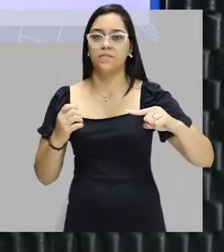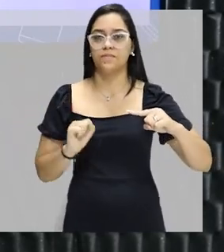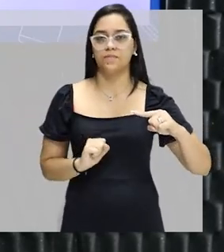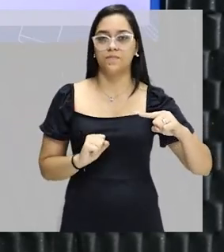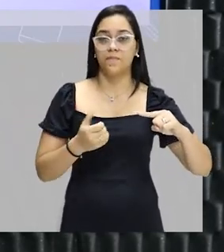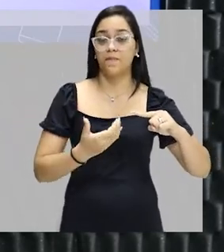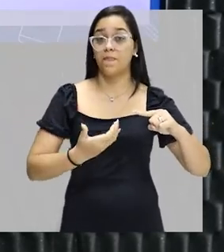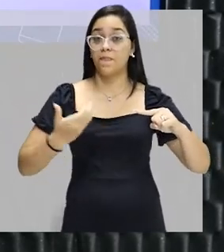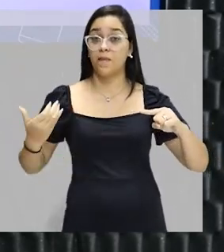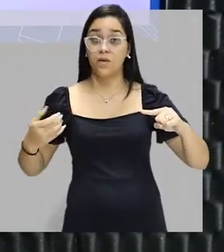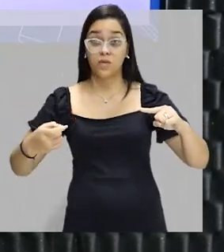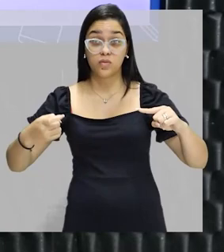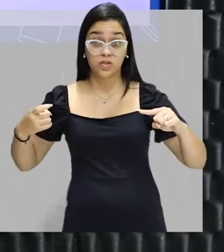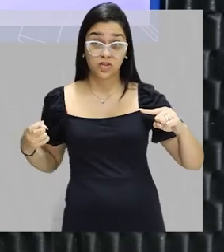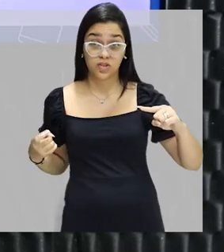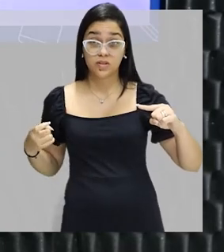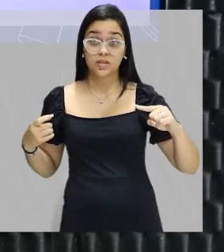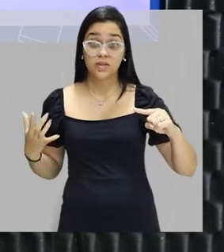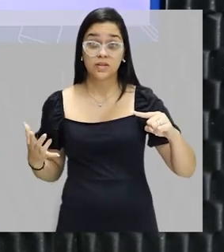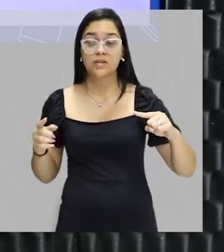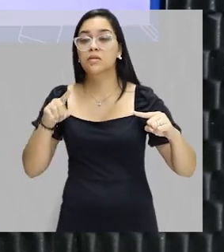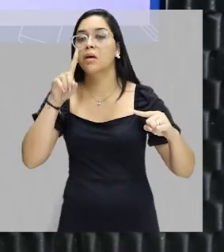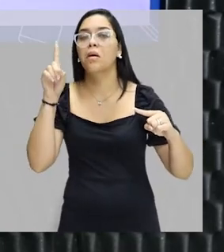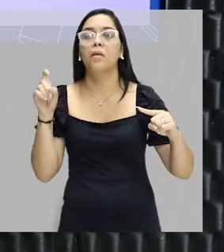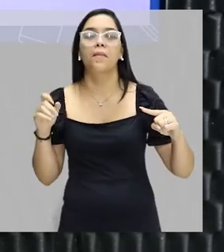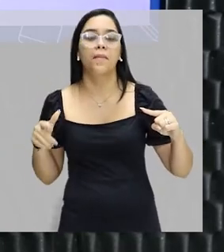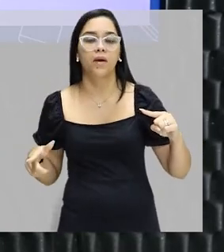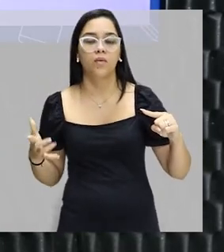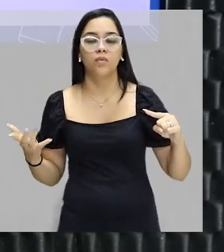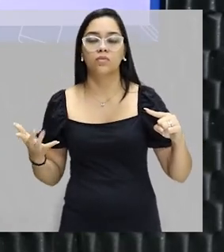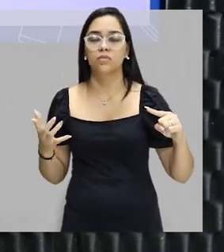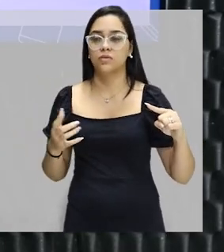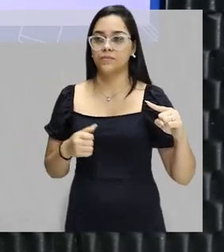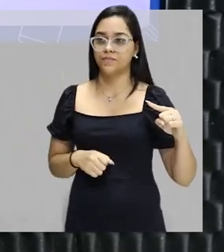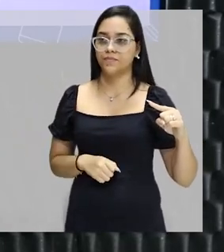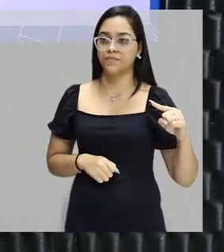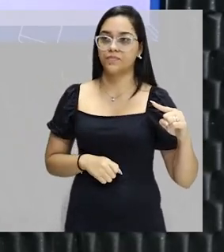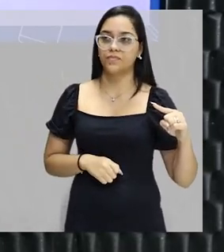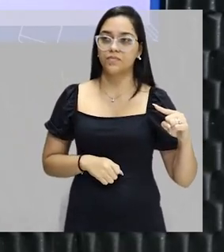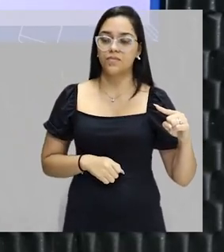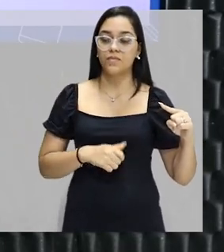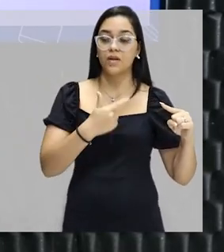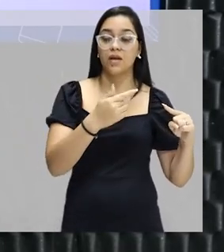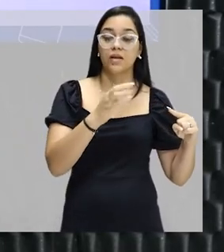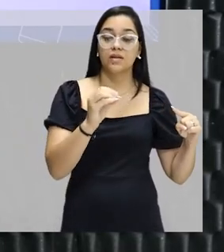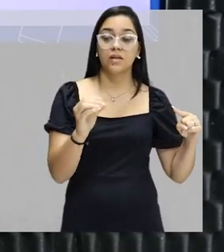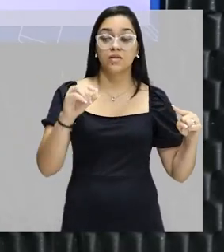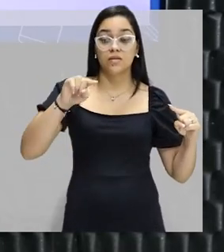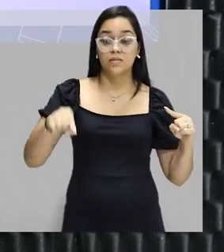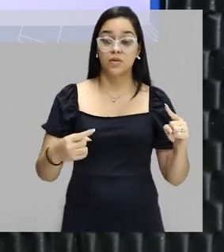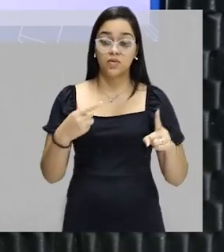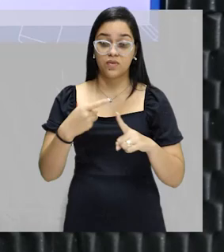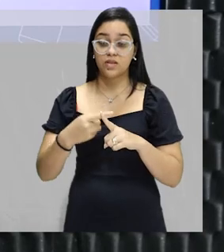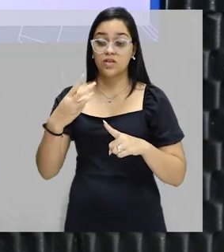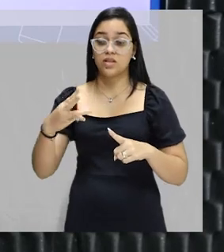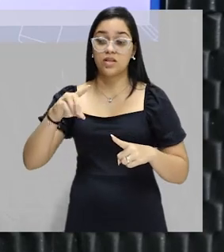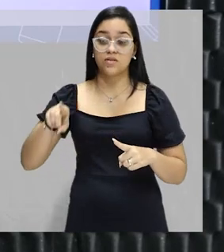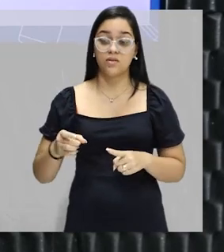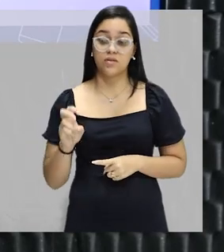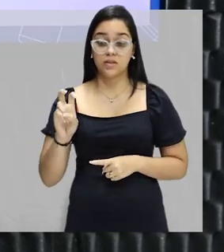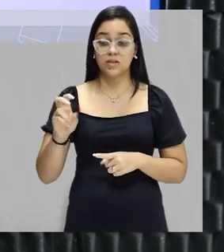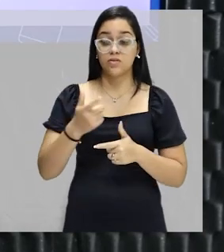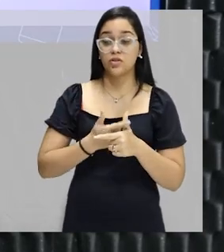isolando o X, que é a nossa incógnita, então, o vai ser X? 700 mil vezes 3,5